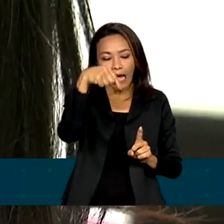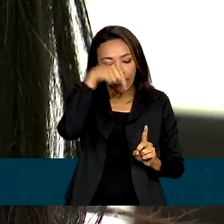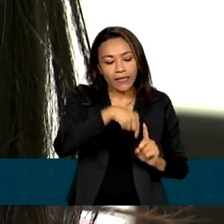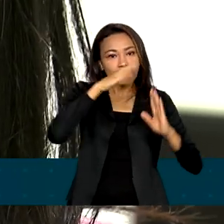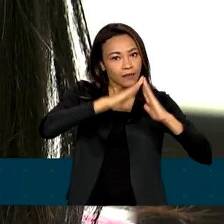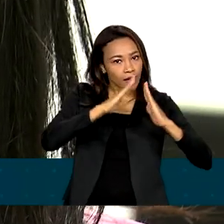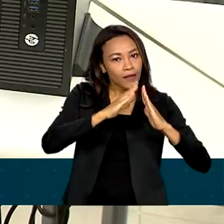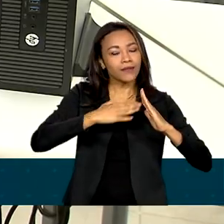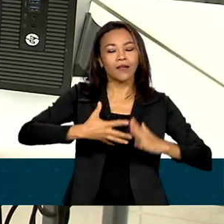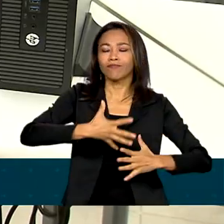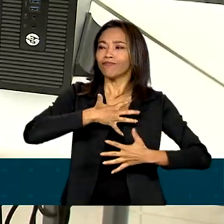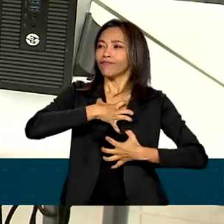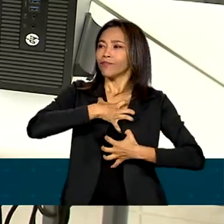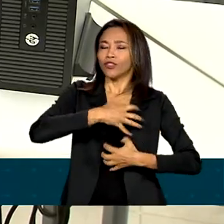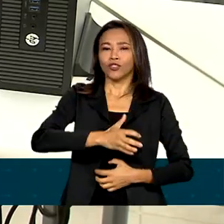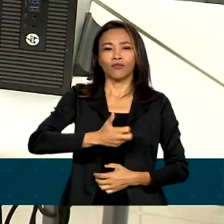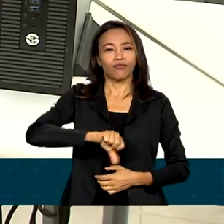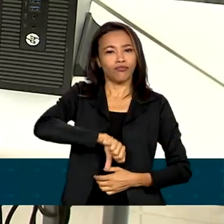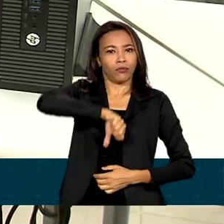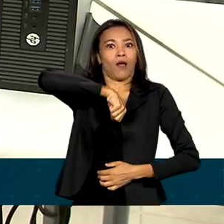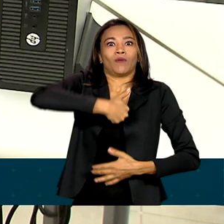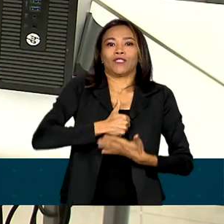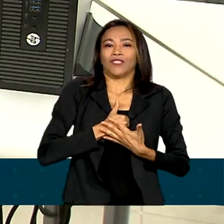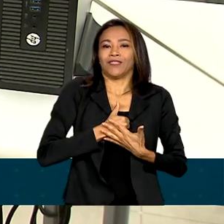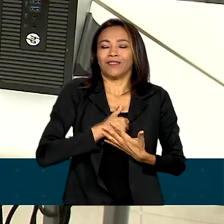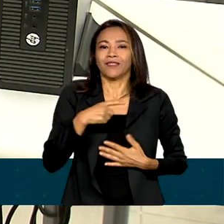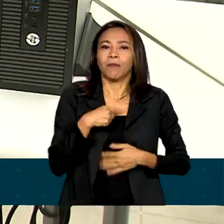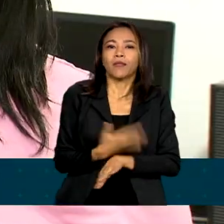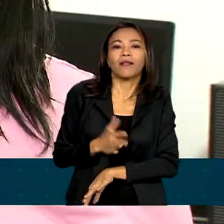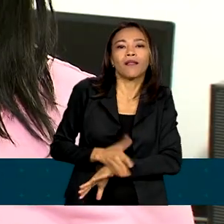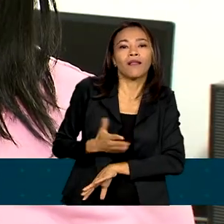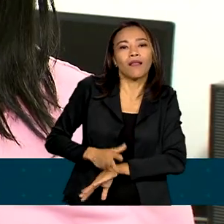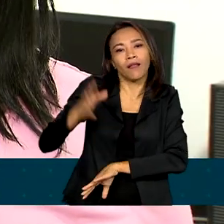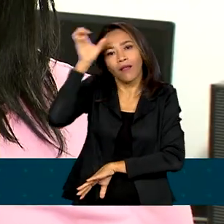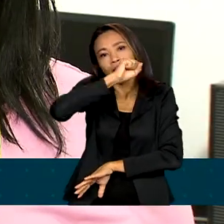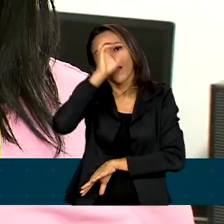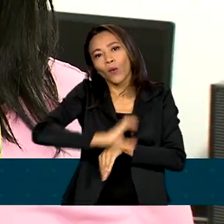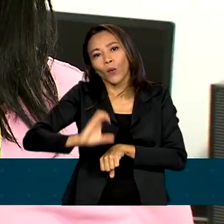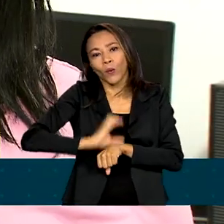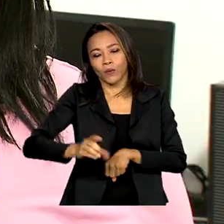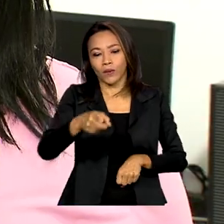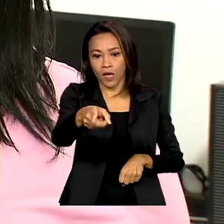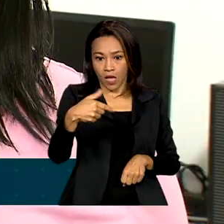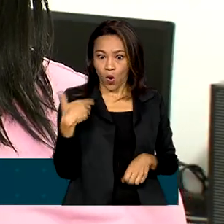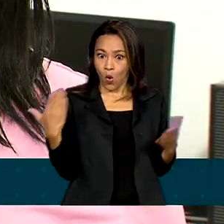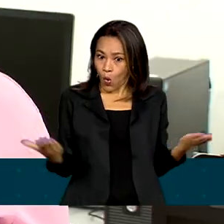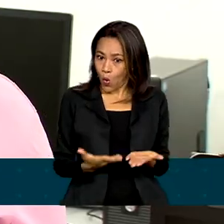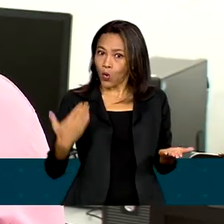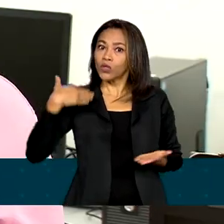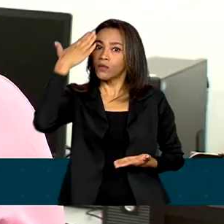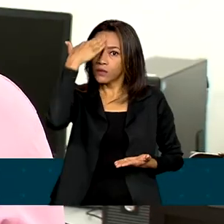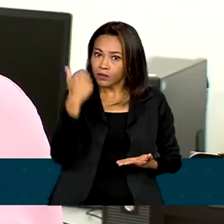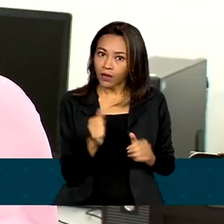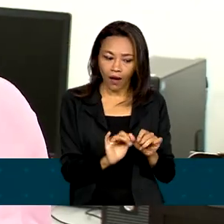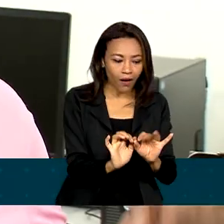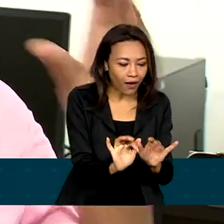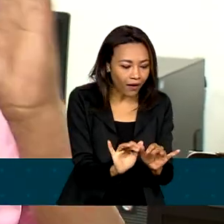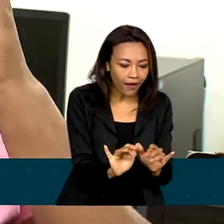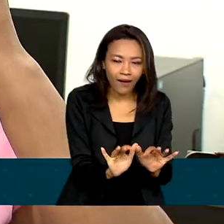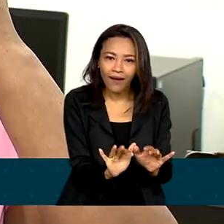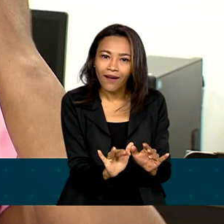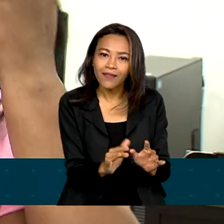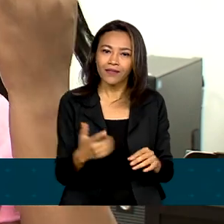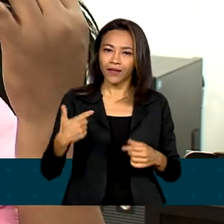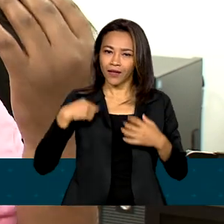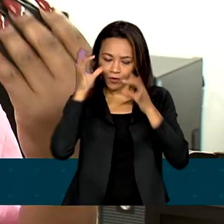ela ganhou autoestima e ainda uma qualificação. Hoje eu já sei mexer no computador, eu também me